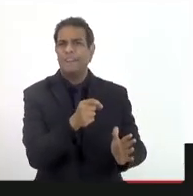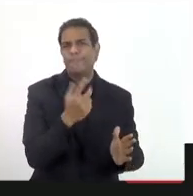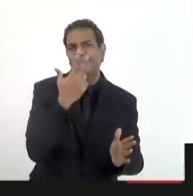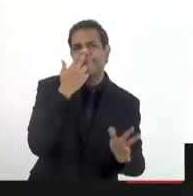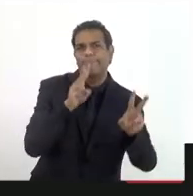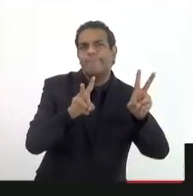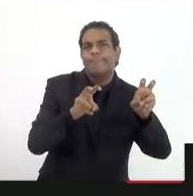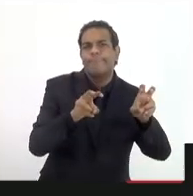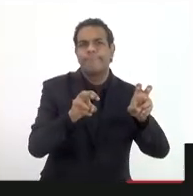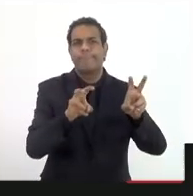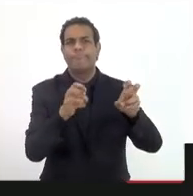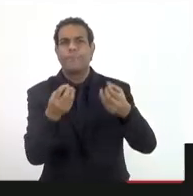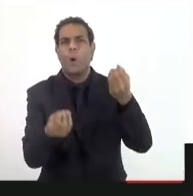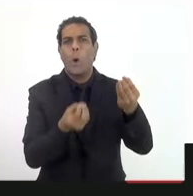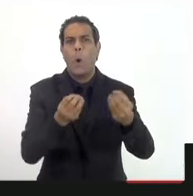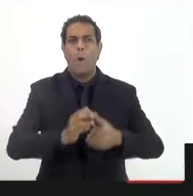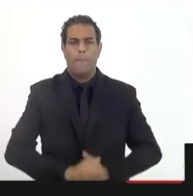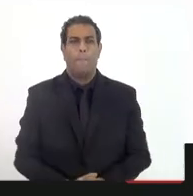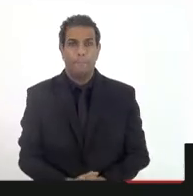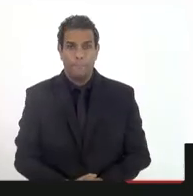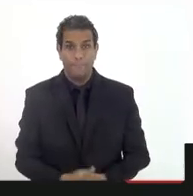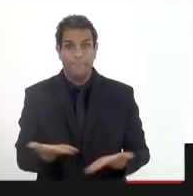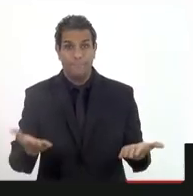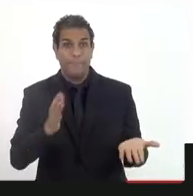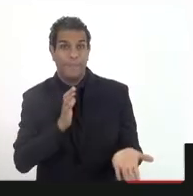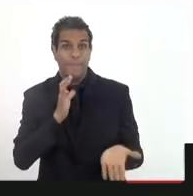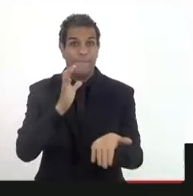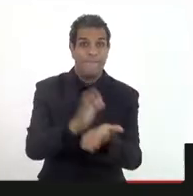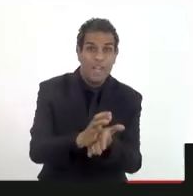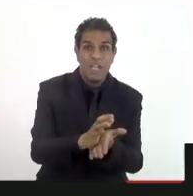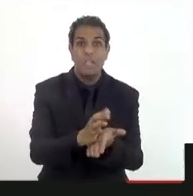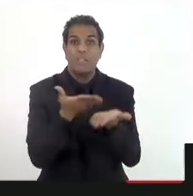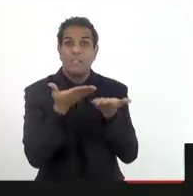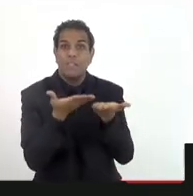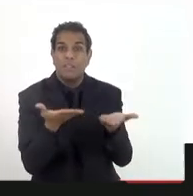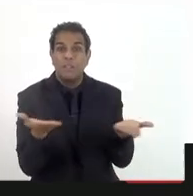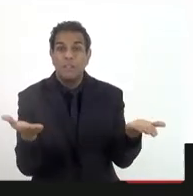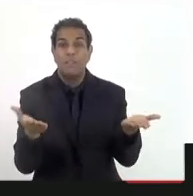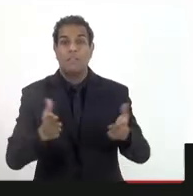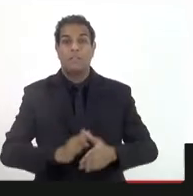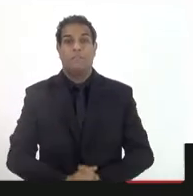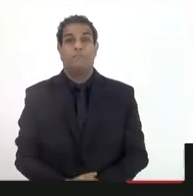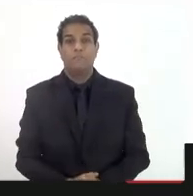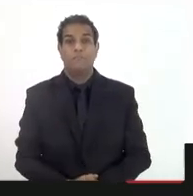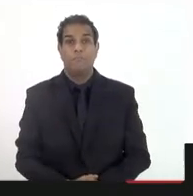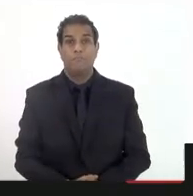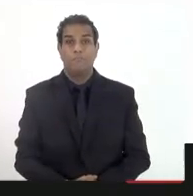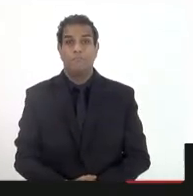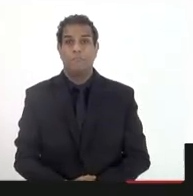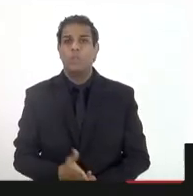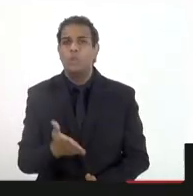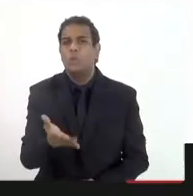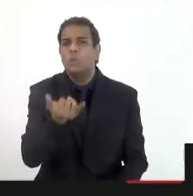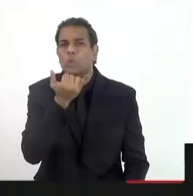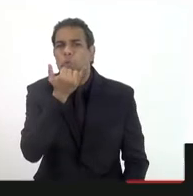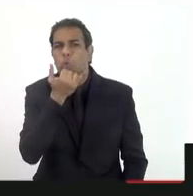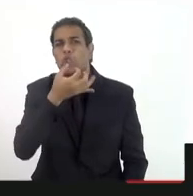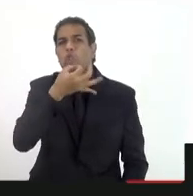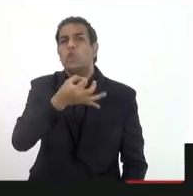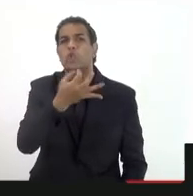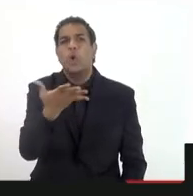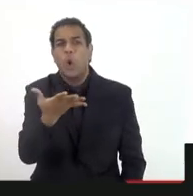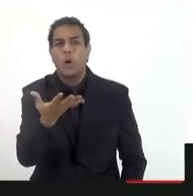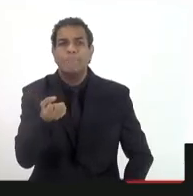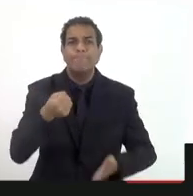verdade, gente... Tem áudio aqui, né? Com investimentos... Posso falar no telefone, tá? Um instante. Victor, seu som está aberto, meu irmão.